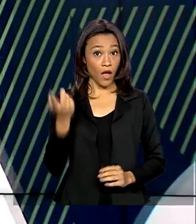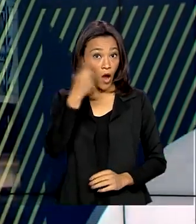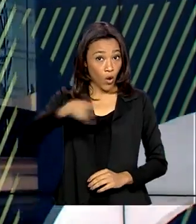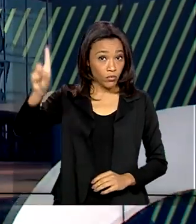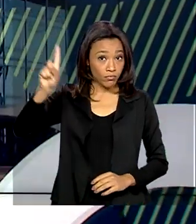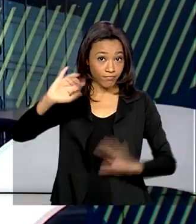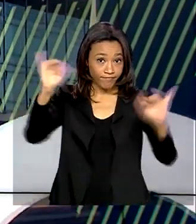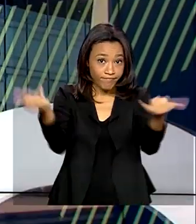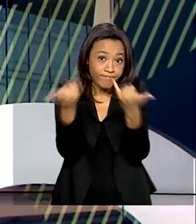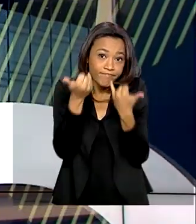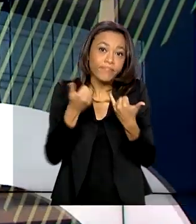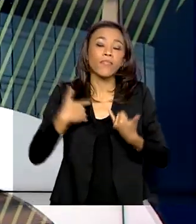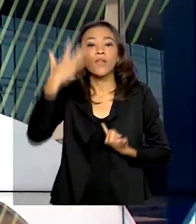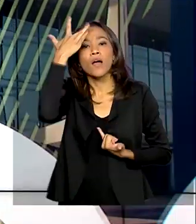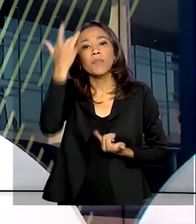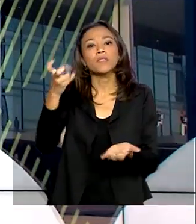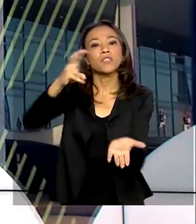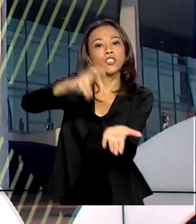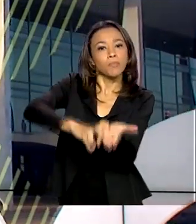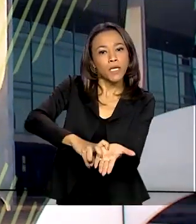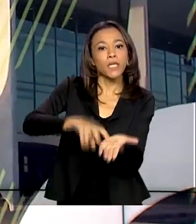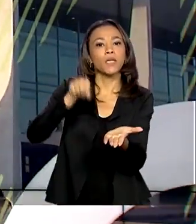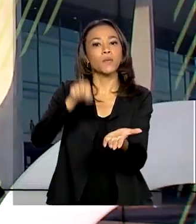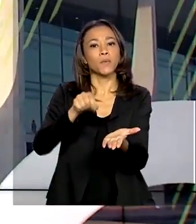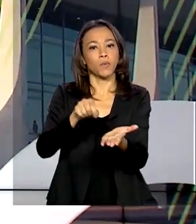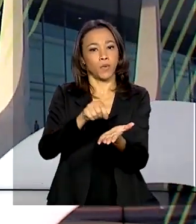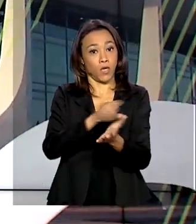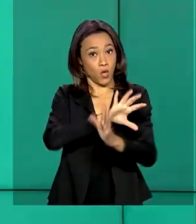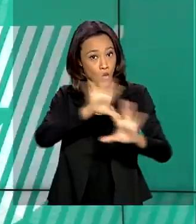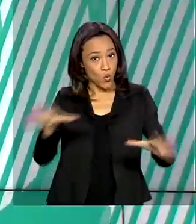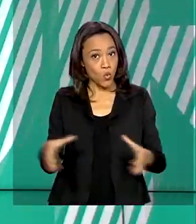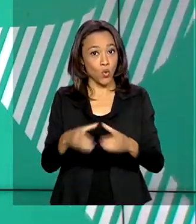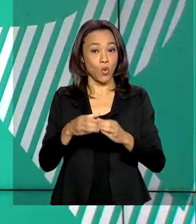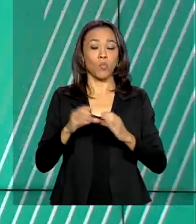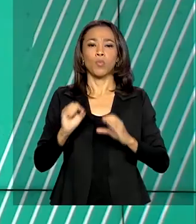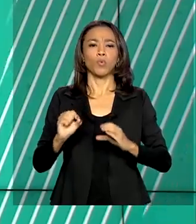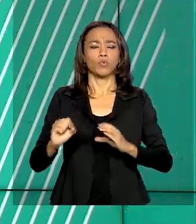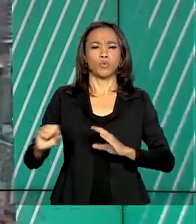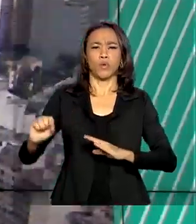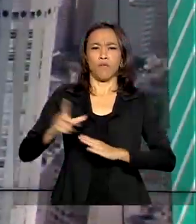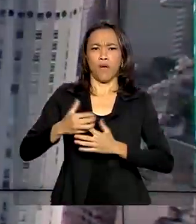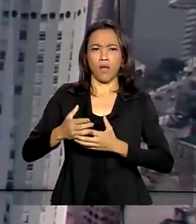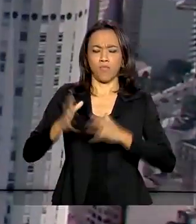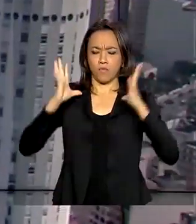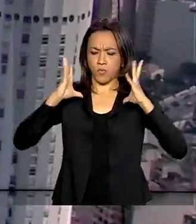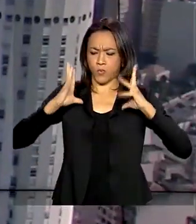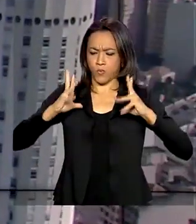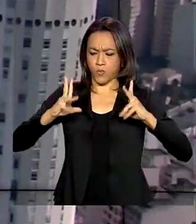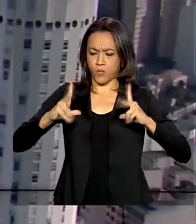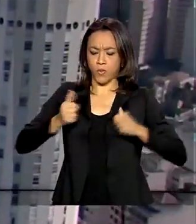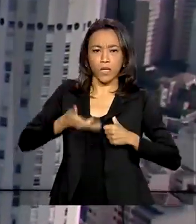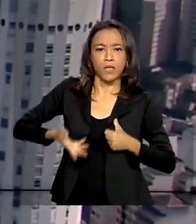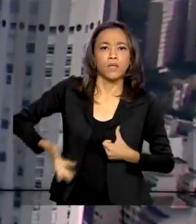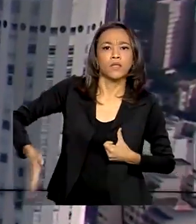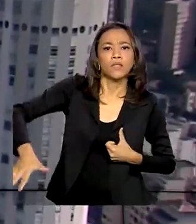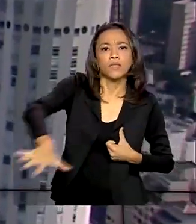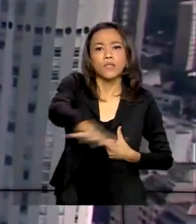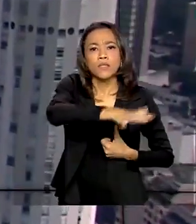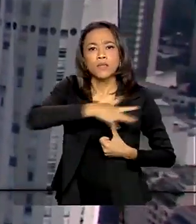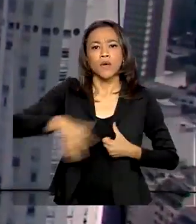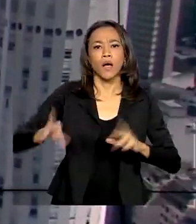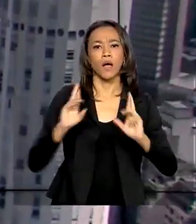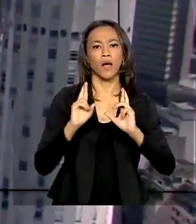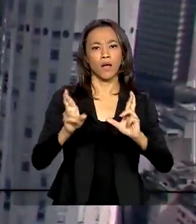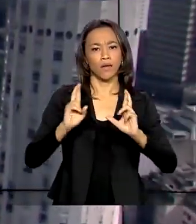última informação. Amanhã de manhã, o Comando Conjunto Planalto vai fazer a desinfecção da rodoviária interestadual de Brasília.